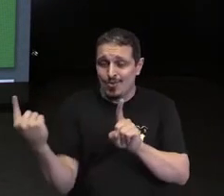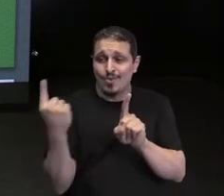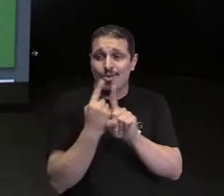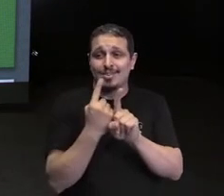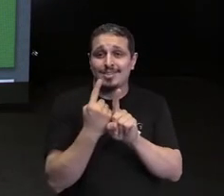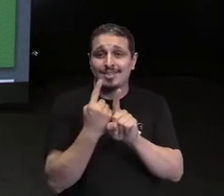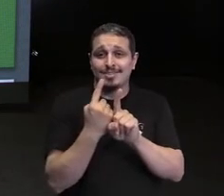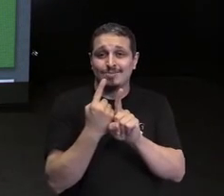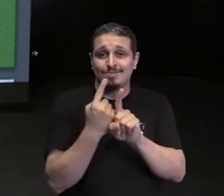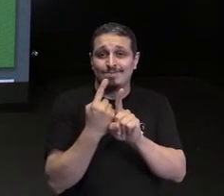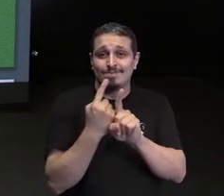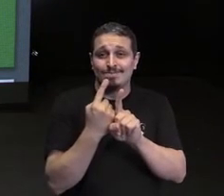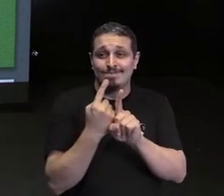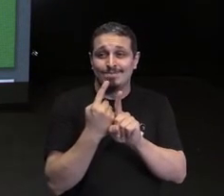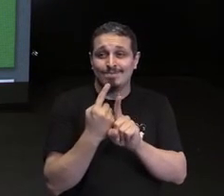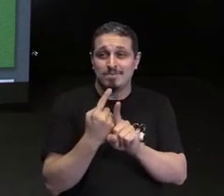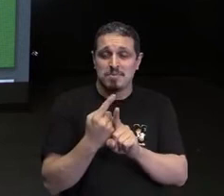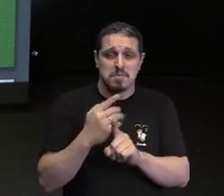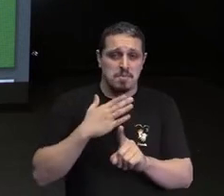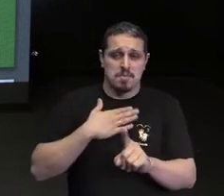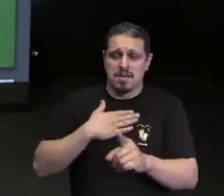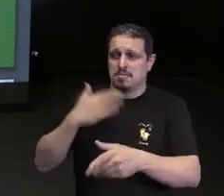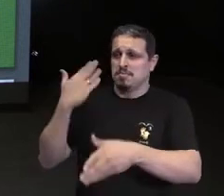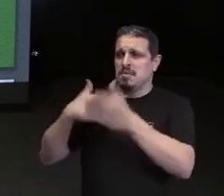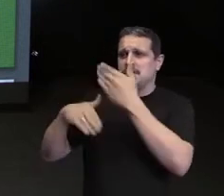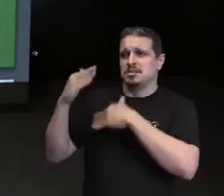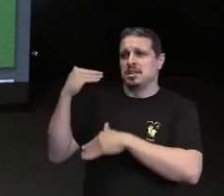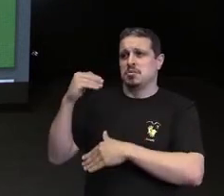momento no meu passado, na minha infância,